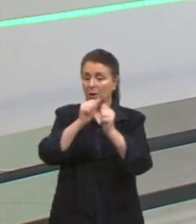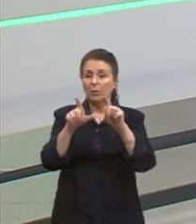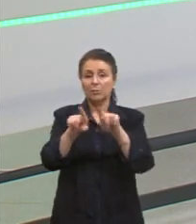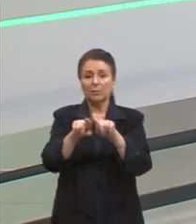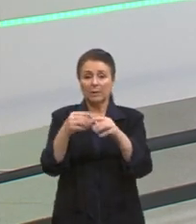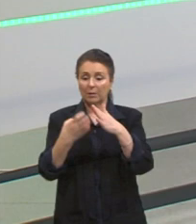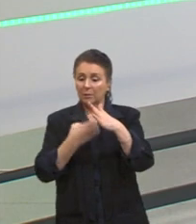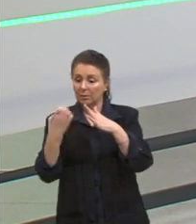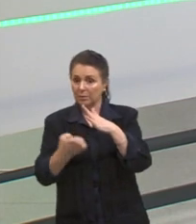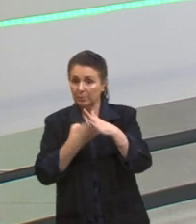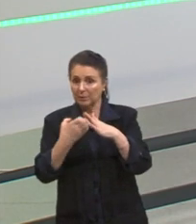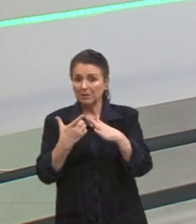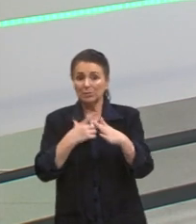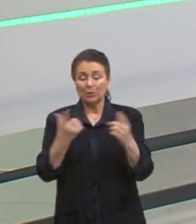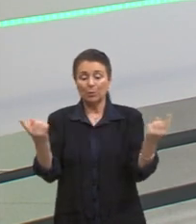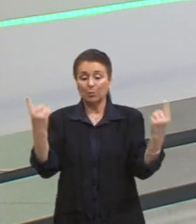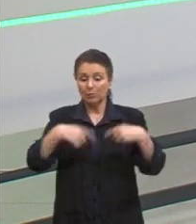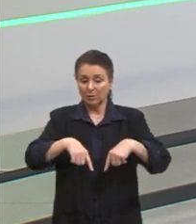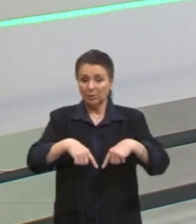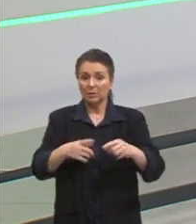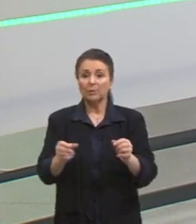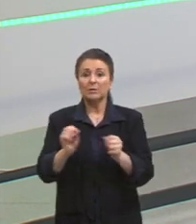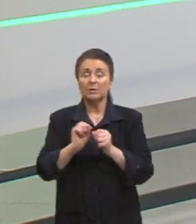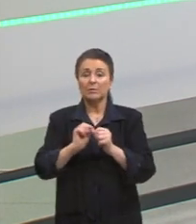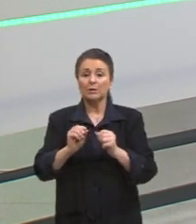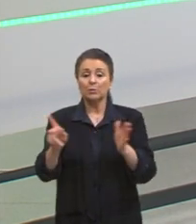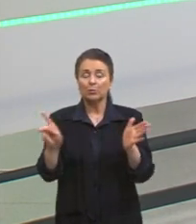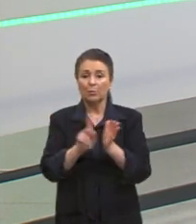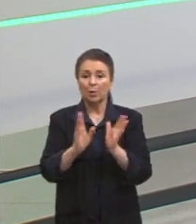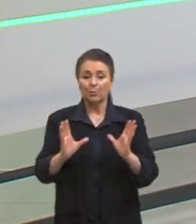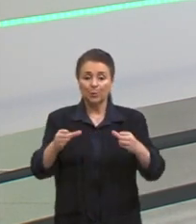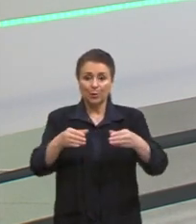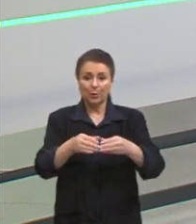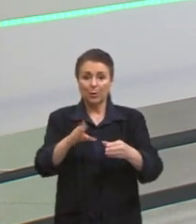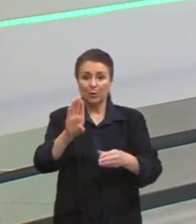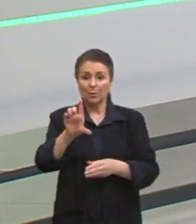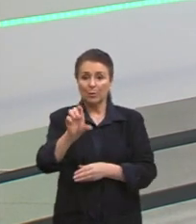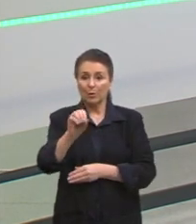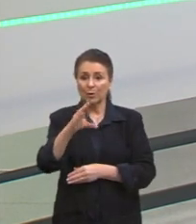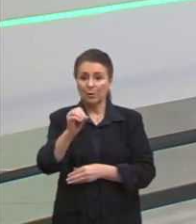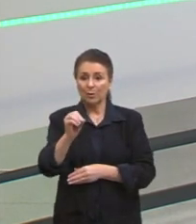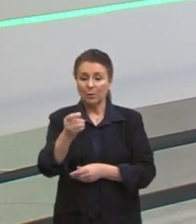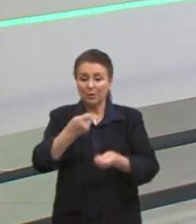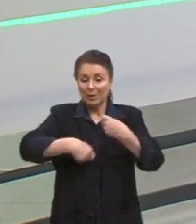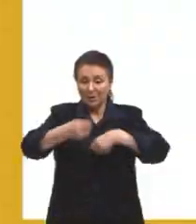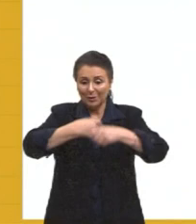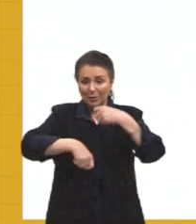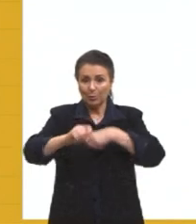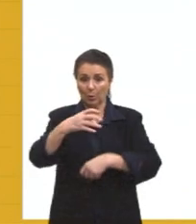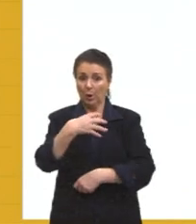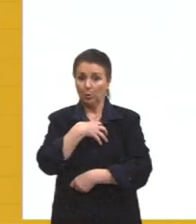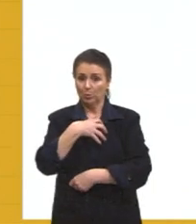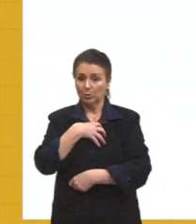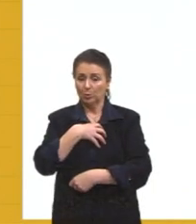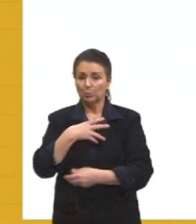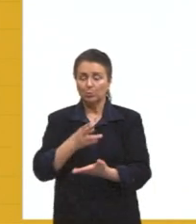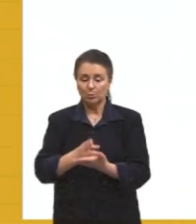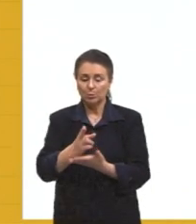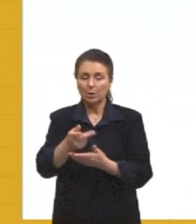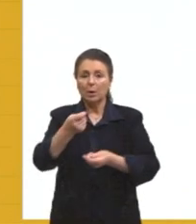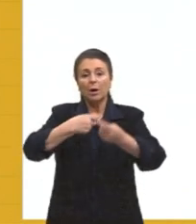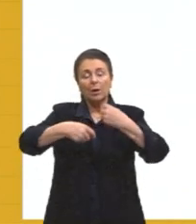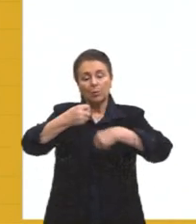competitividade, eles vão entrar num bloco econômico. O isso quer dizer? É uma forma de tentar manter a sua economia